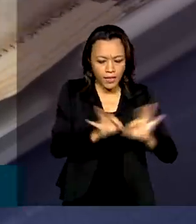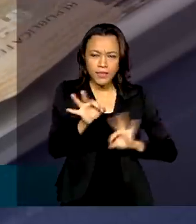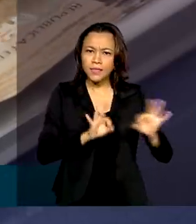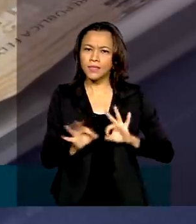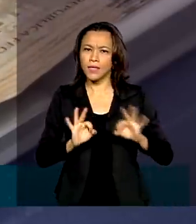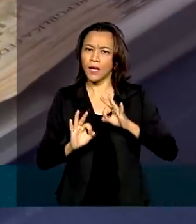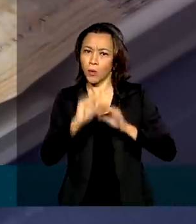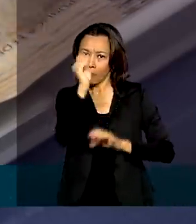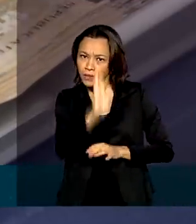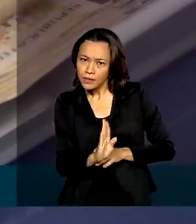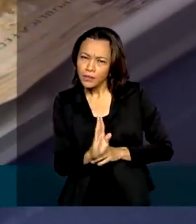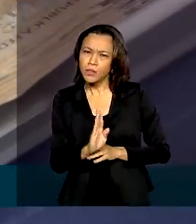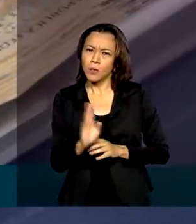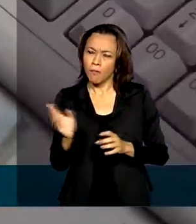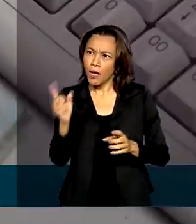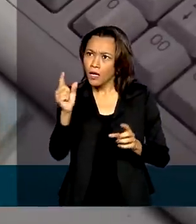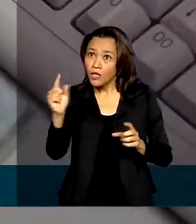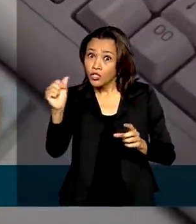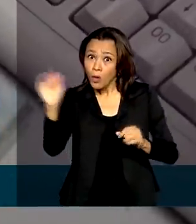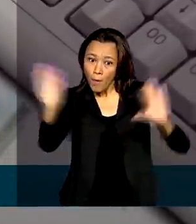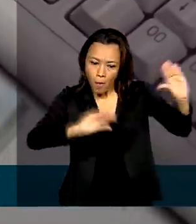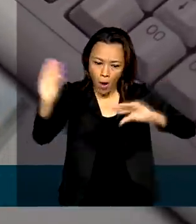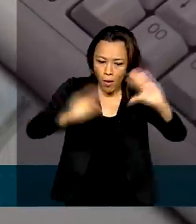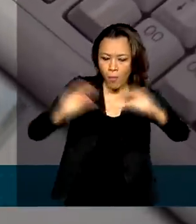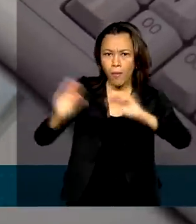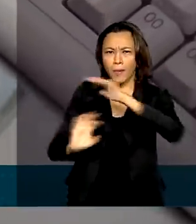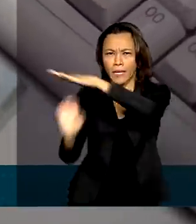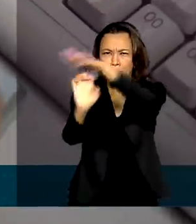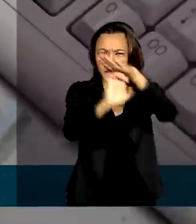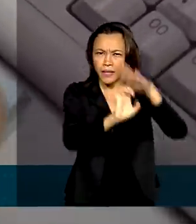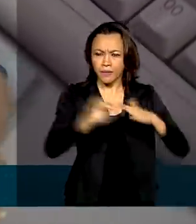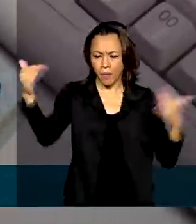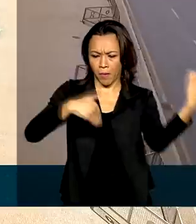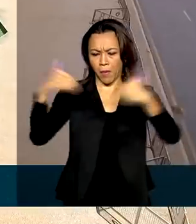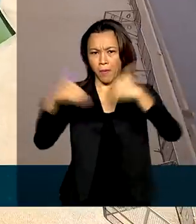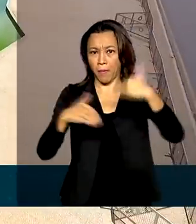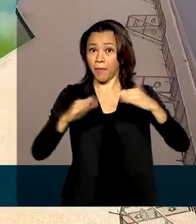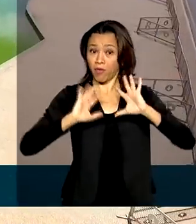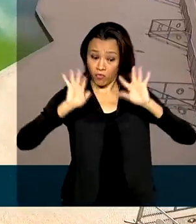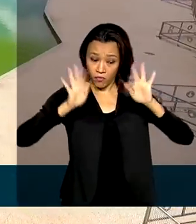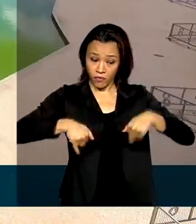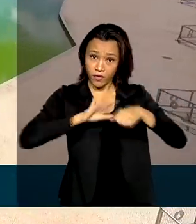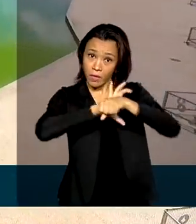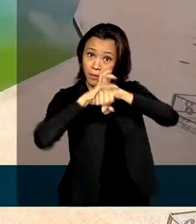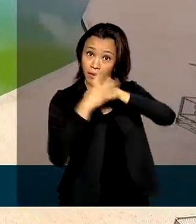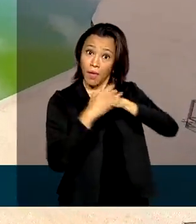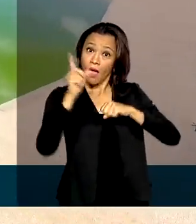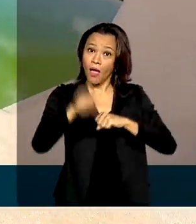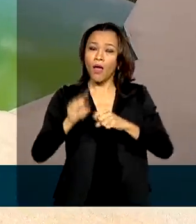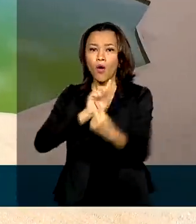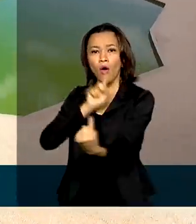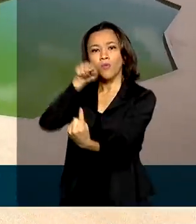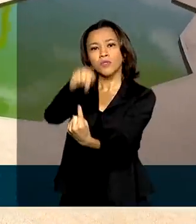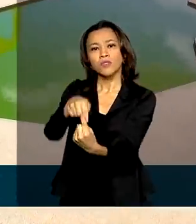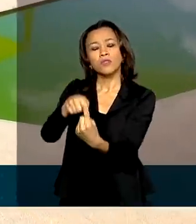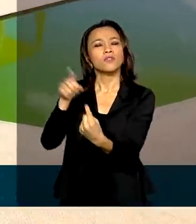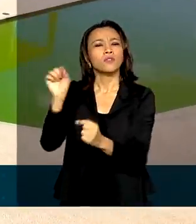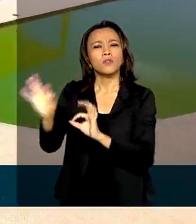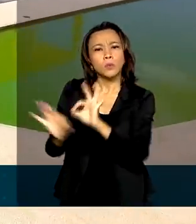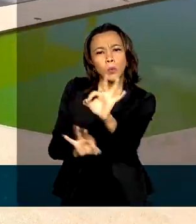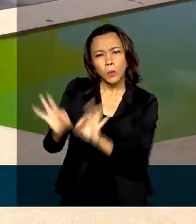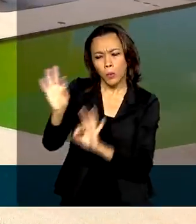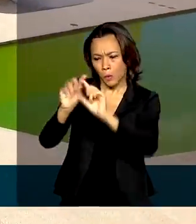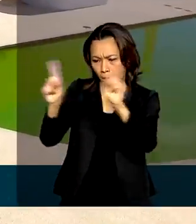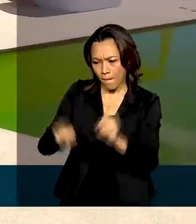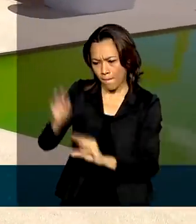investimentos e voltar a crescer quando a pandemia do coronavírus acabar. Este é o foco do Plano Nacional de Investimentos,